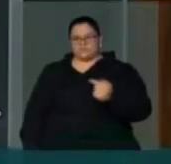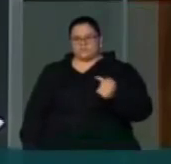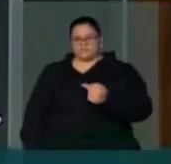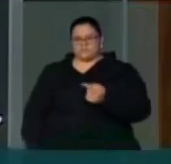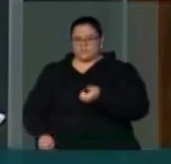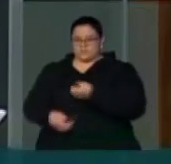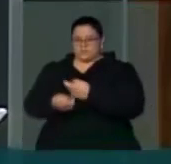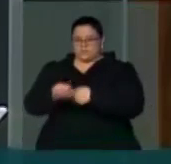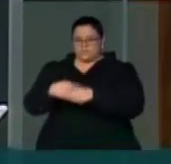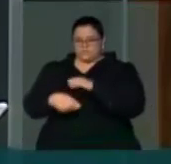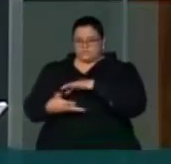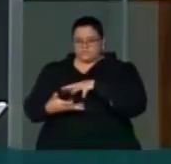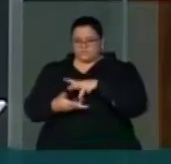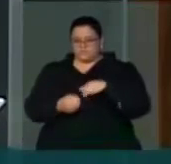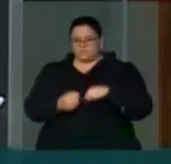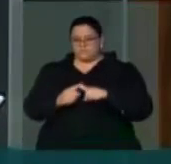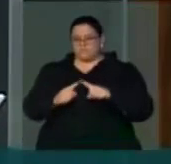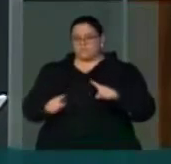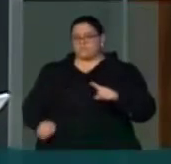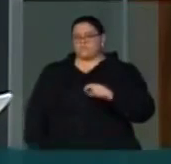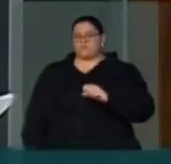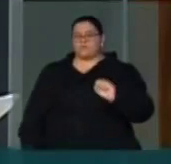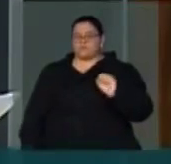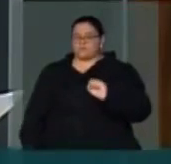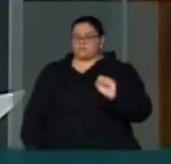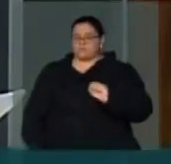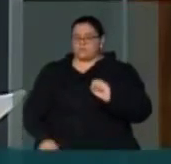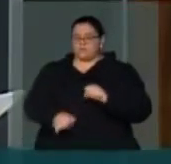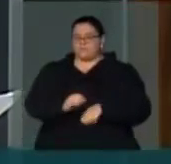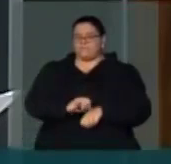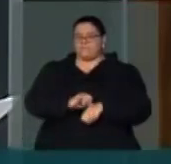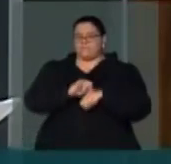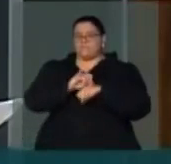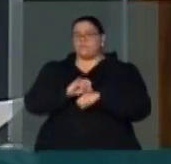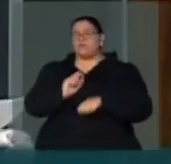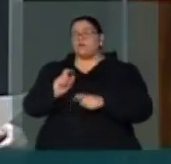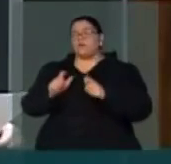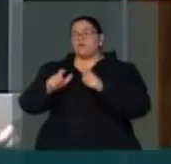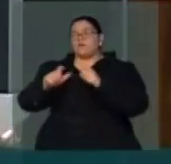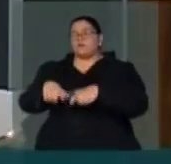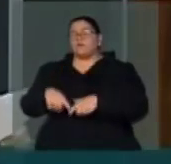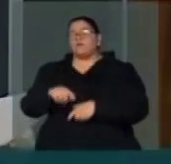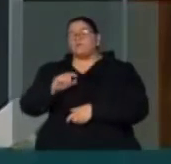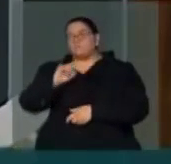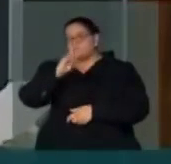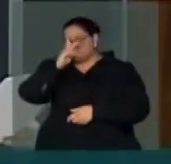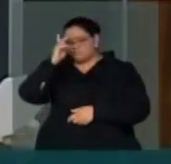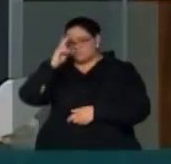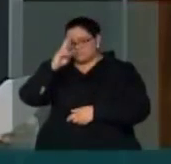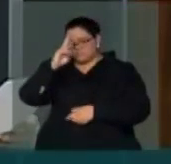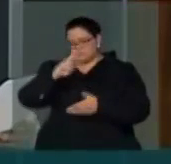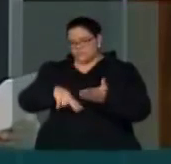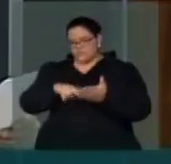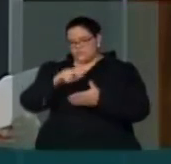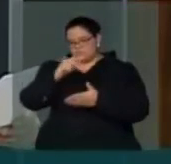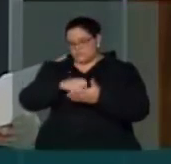o oitavo lugar entre as 150 nações com o maior número de analfabetos. E a jornada